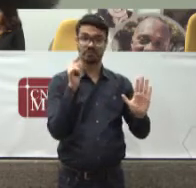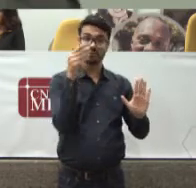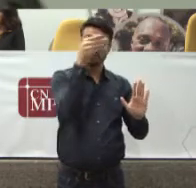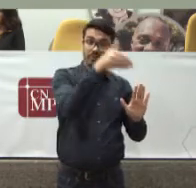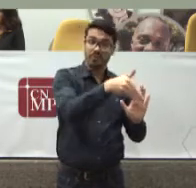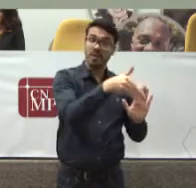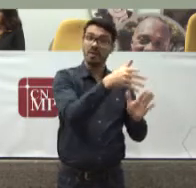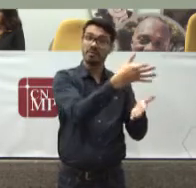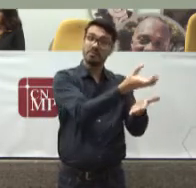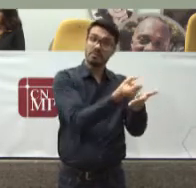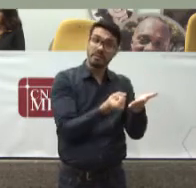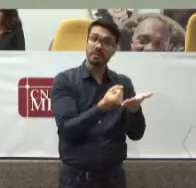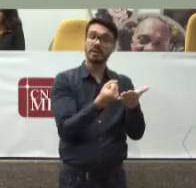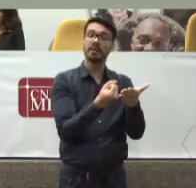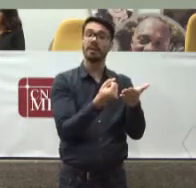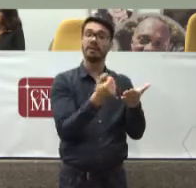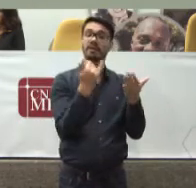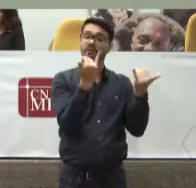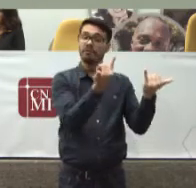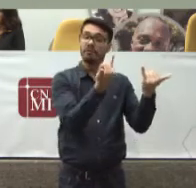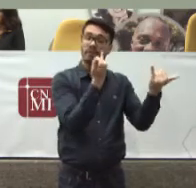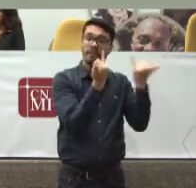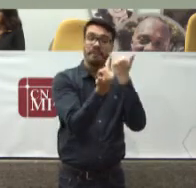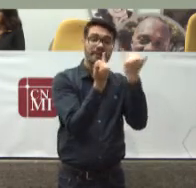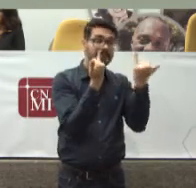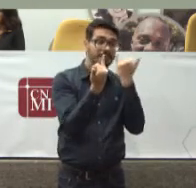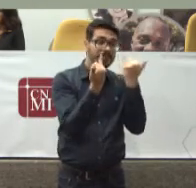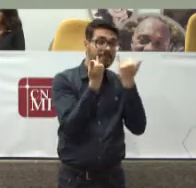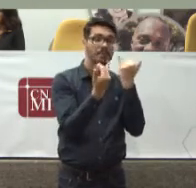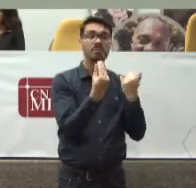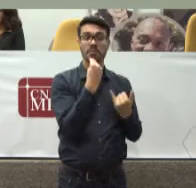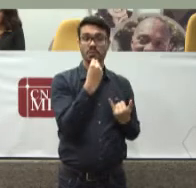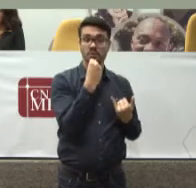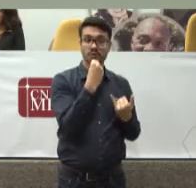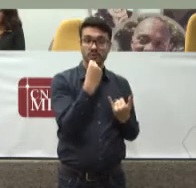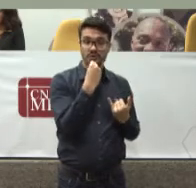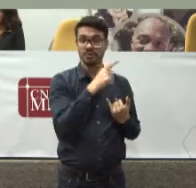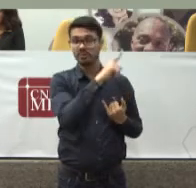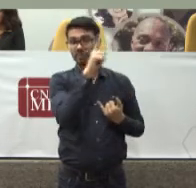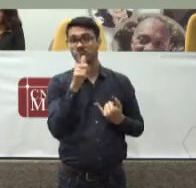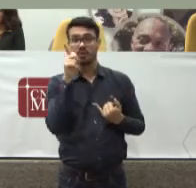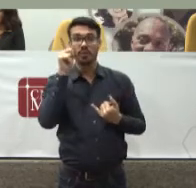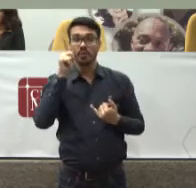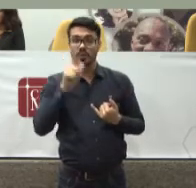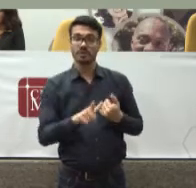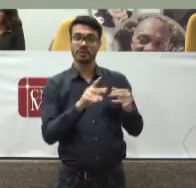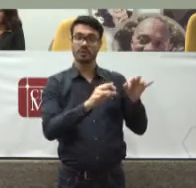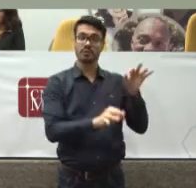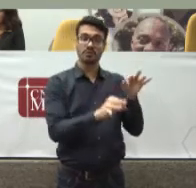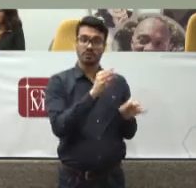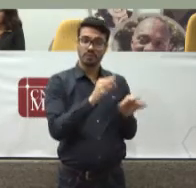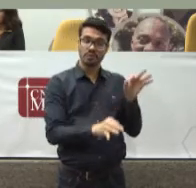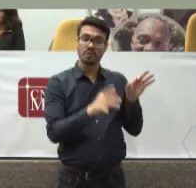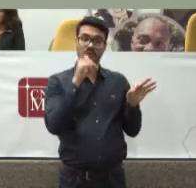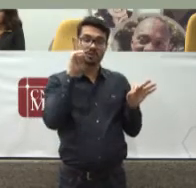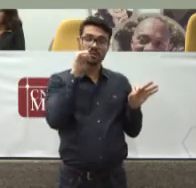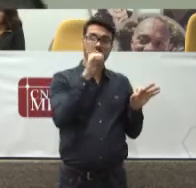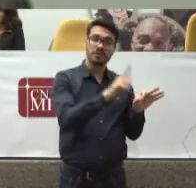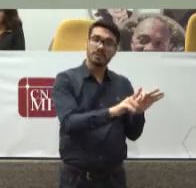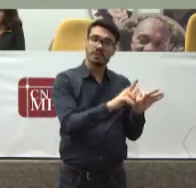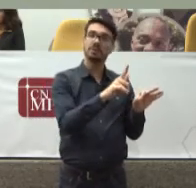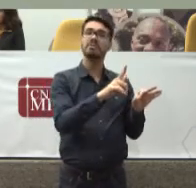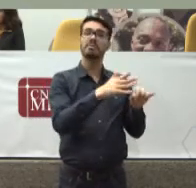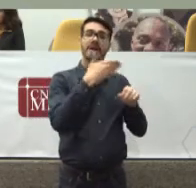Colher informações Daquilo que nós podemos Tentar oferecer Para que o juiz Trabalhe de forma Confortável